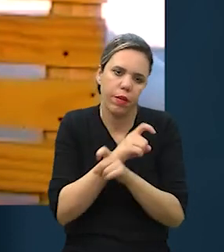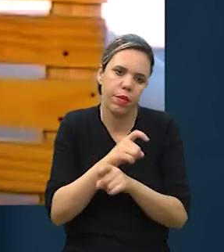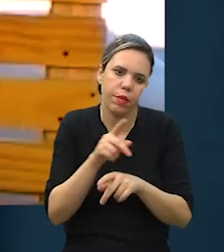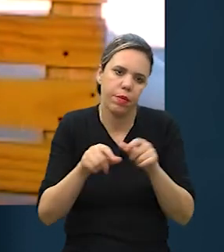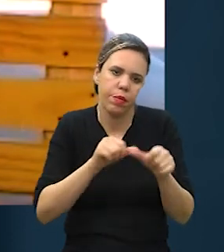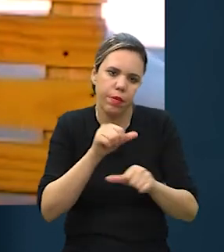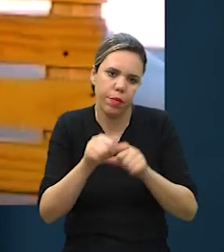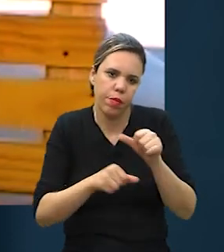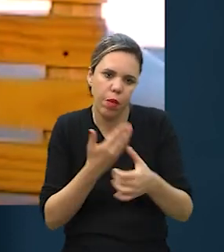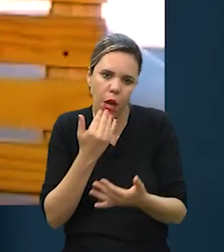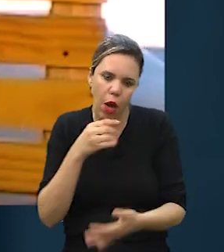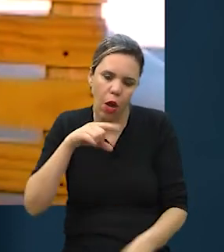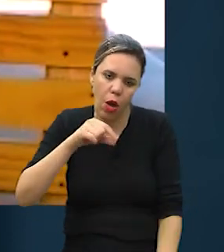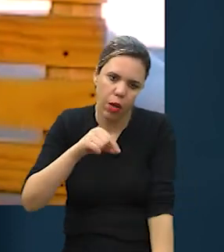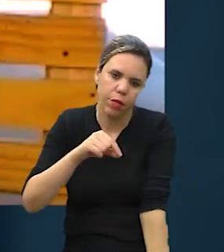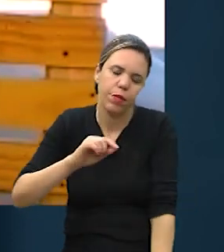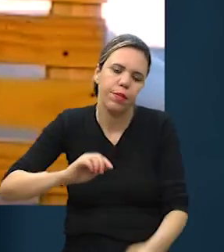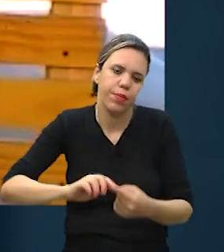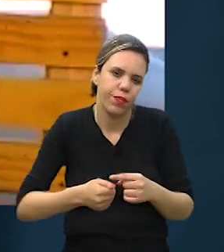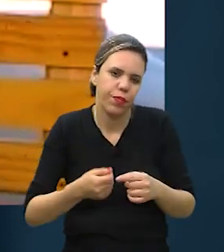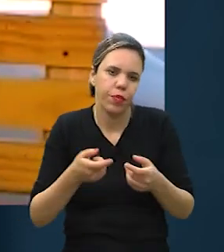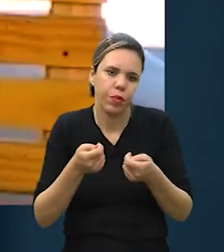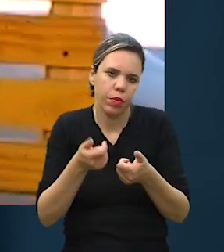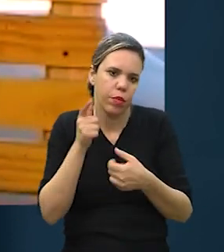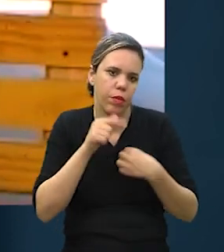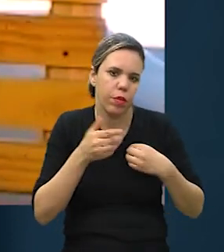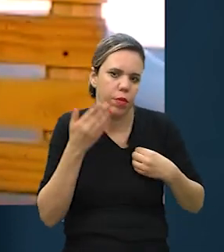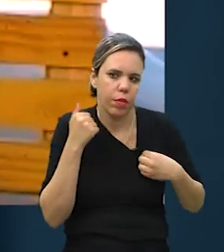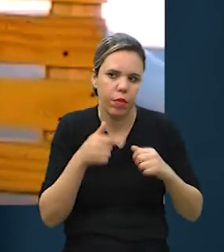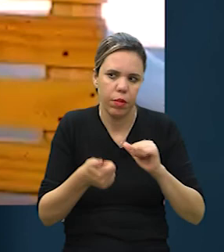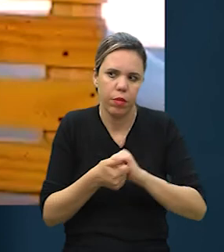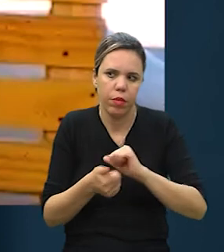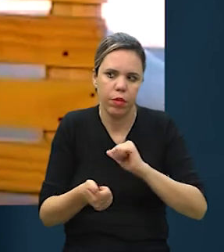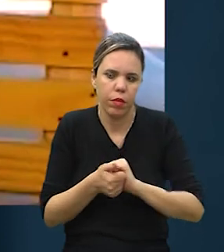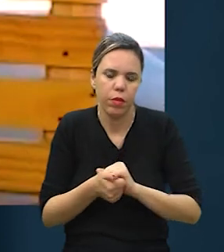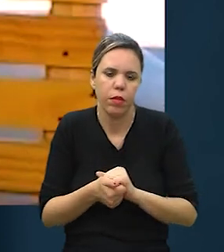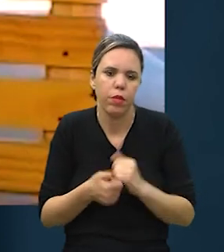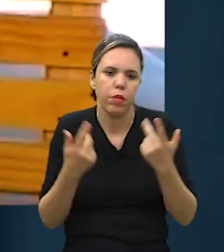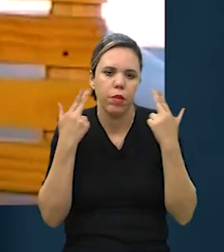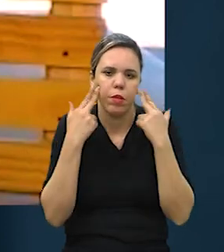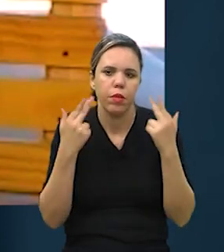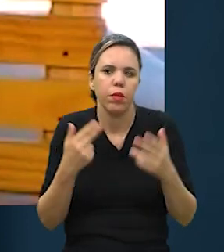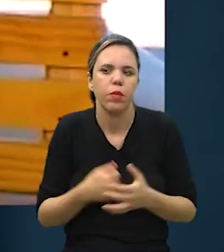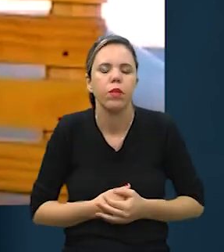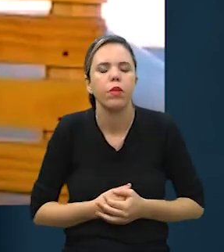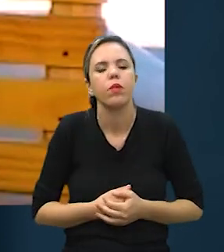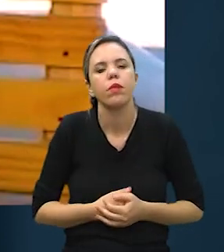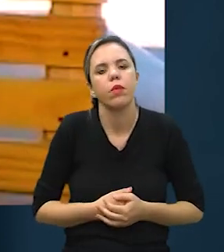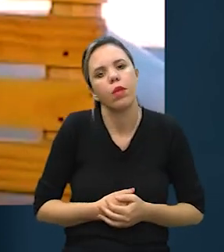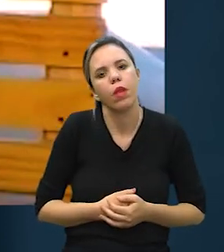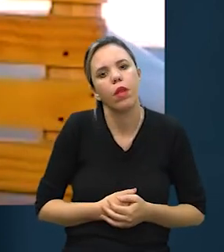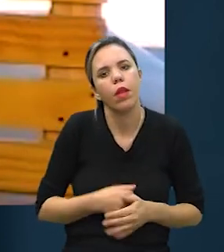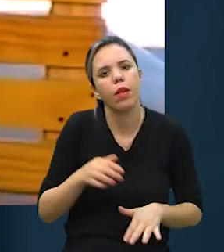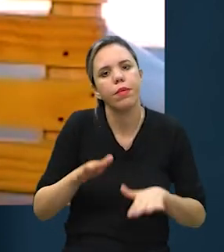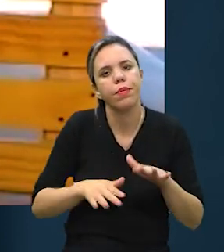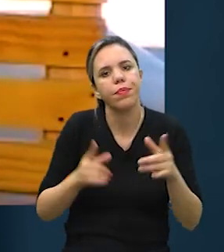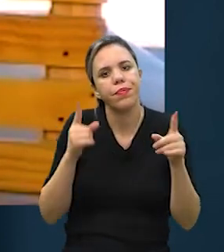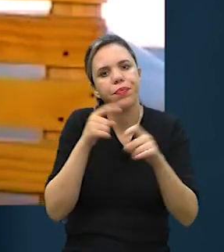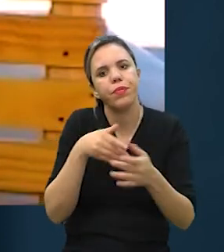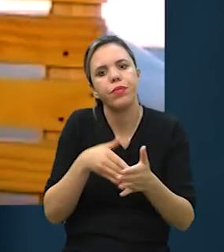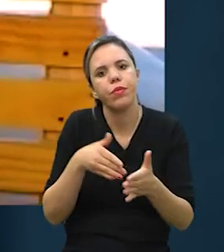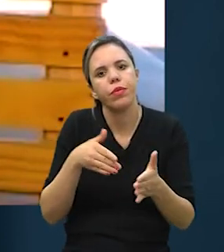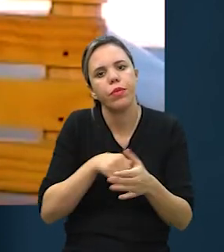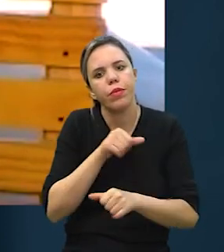difícil essa transição. Entender os benefícios e qualidade da dieta natural acaba, às vezes,